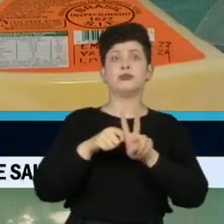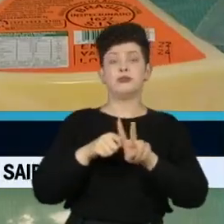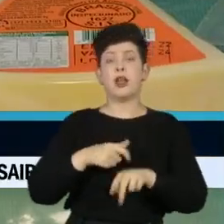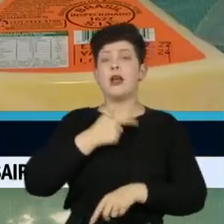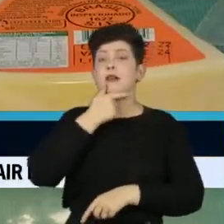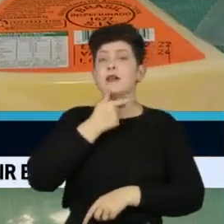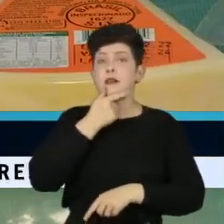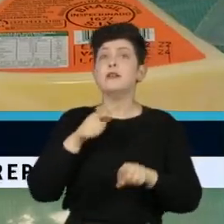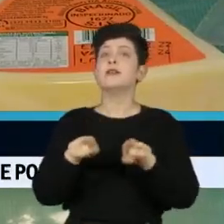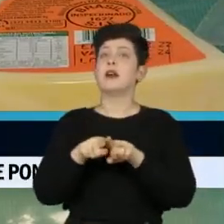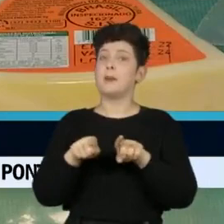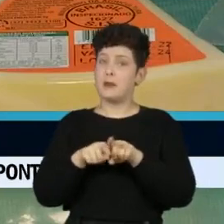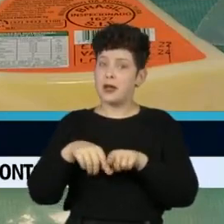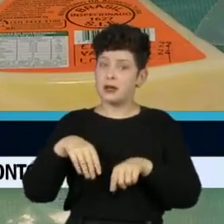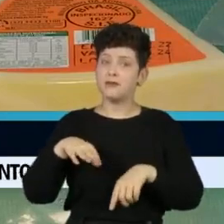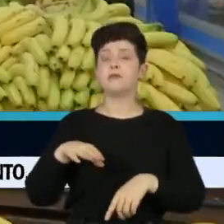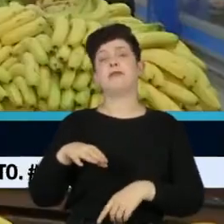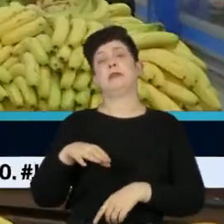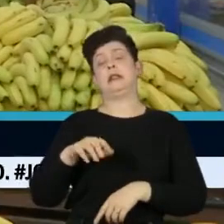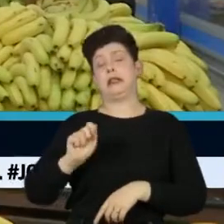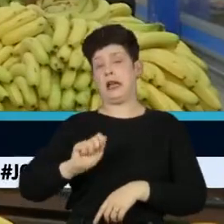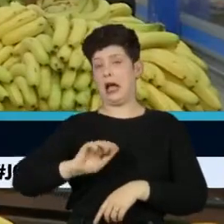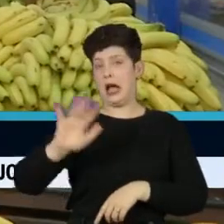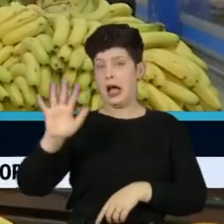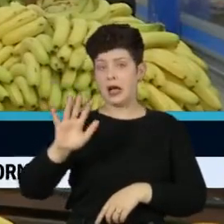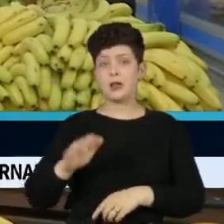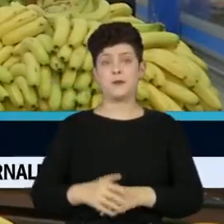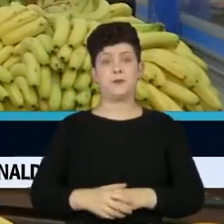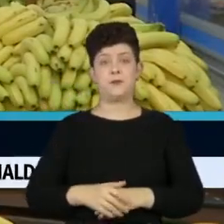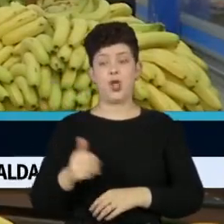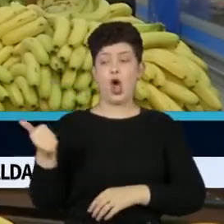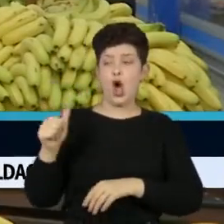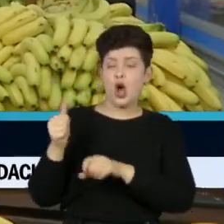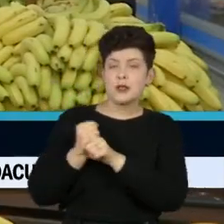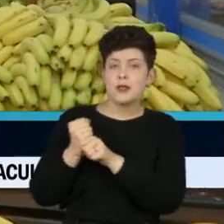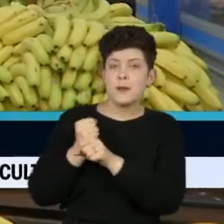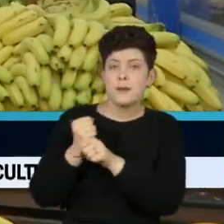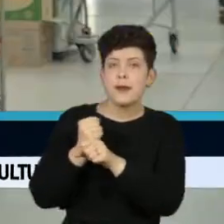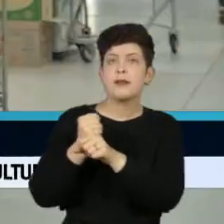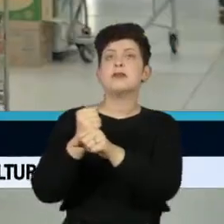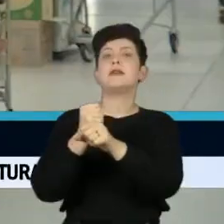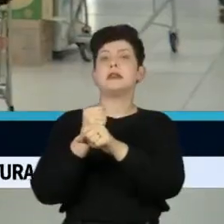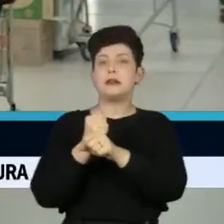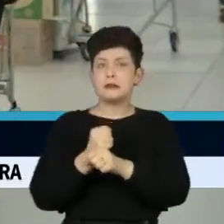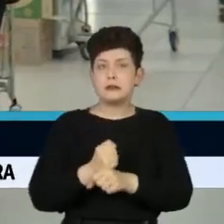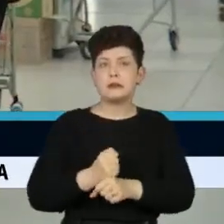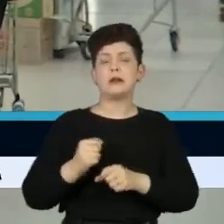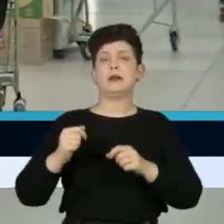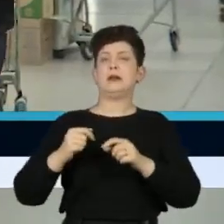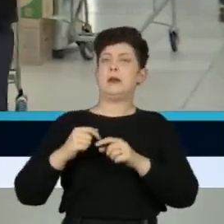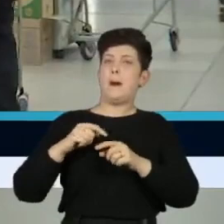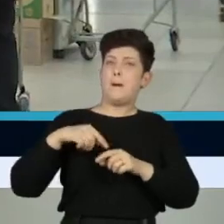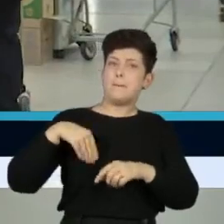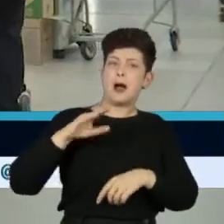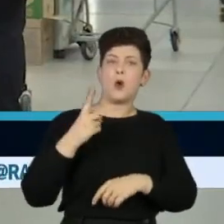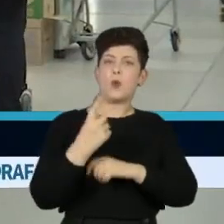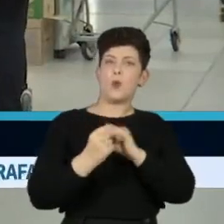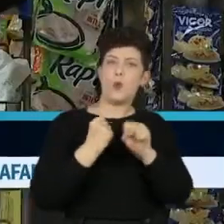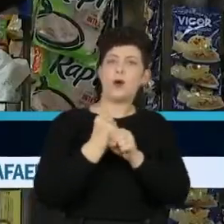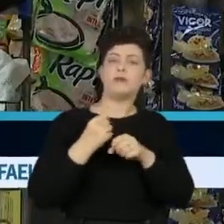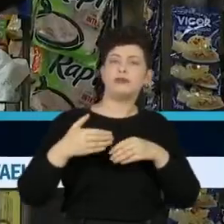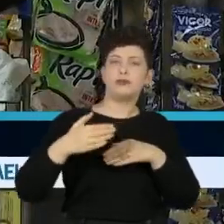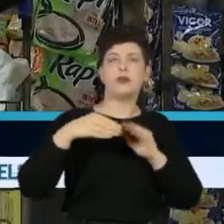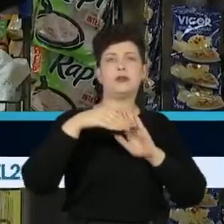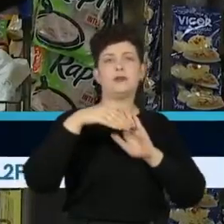queijos também ficaram mais salgados. Depois de passar 11 meses acima dos dois dígitos no acumulado de um ano, o índice